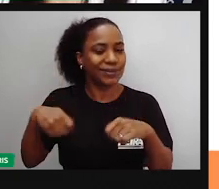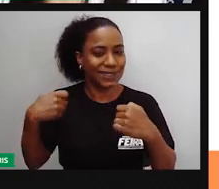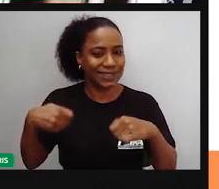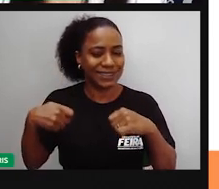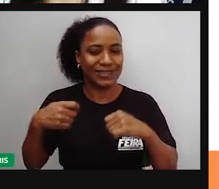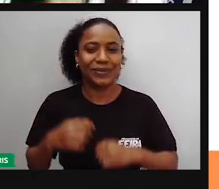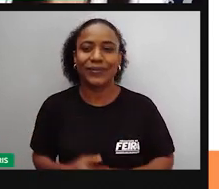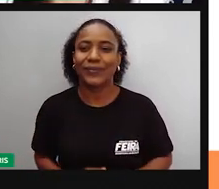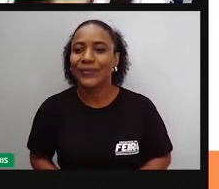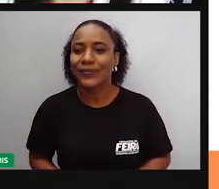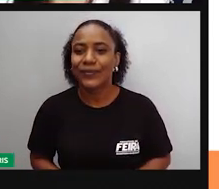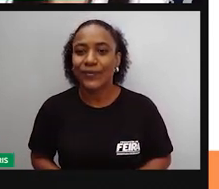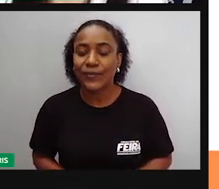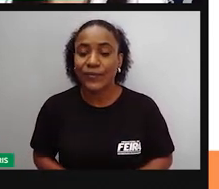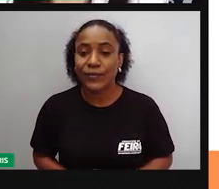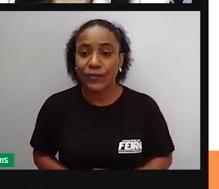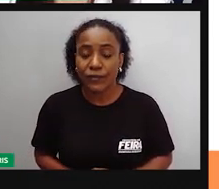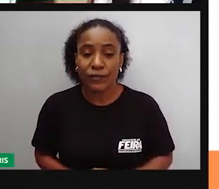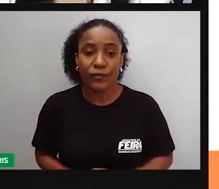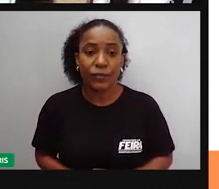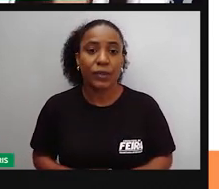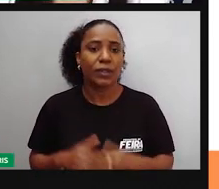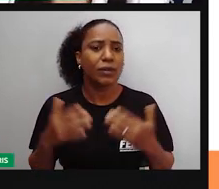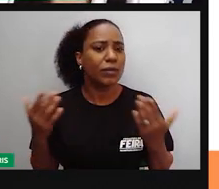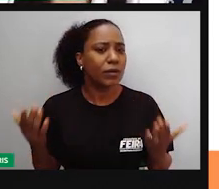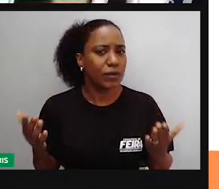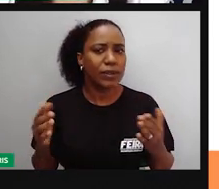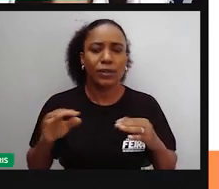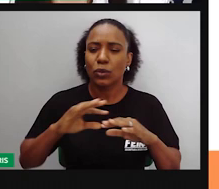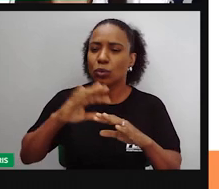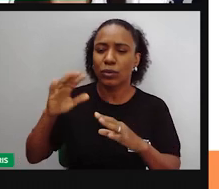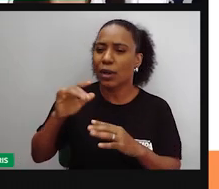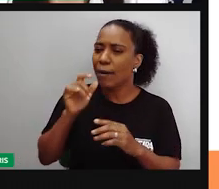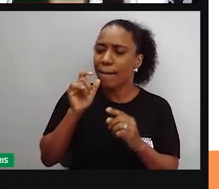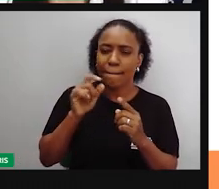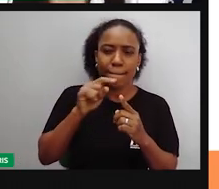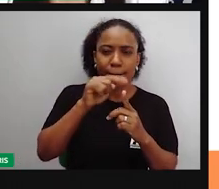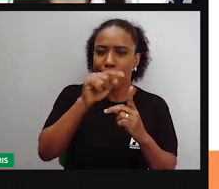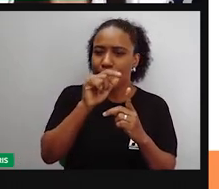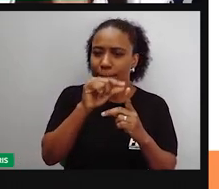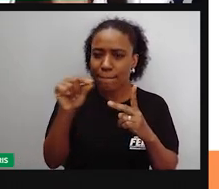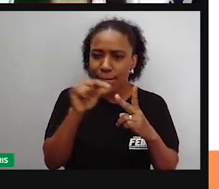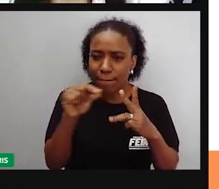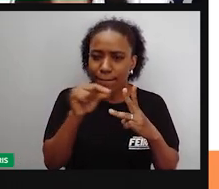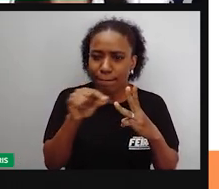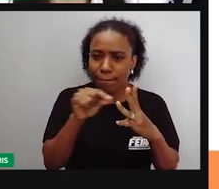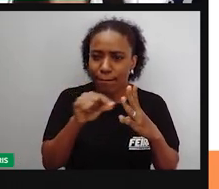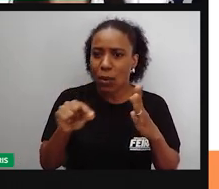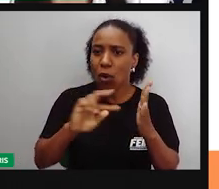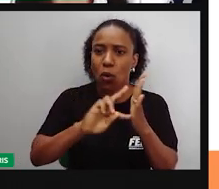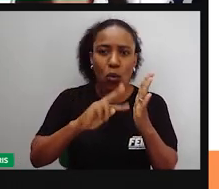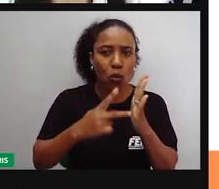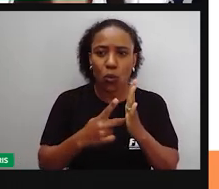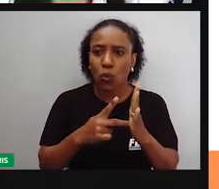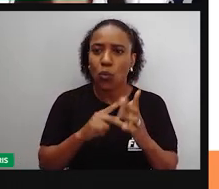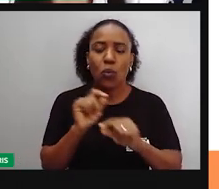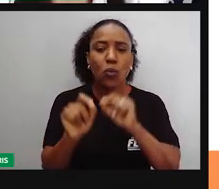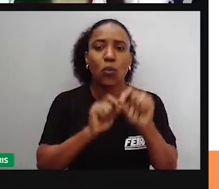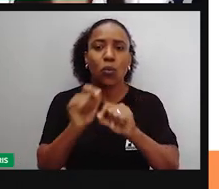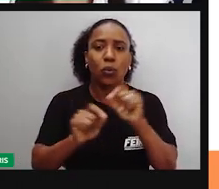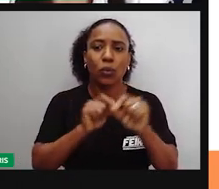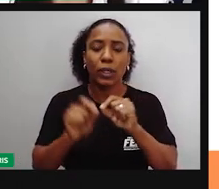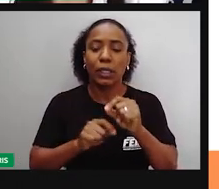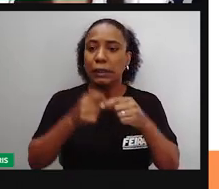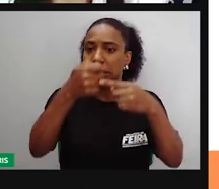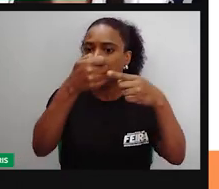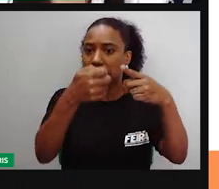E aí a gente vem agora associando todas as palavras, né? Todos esses conceitos, essas explicações que a